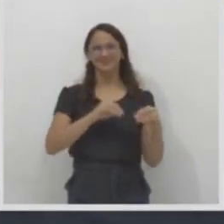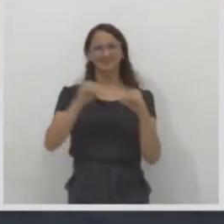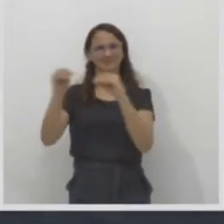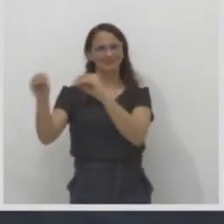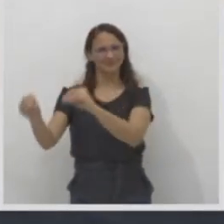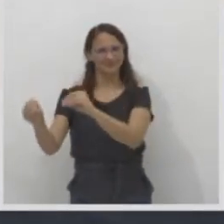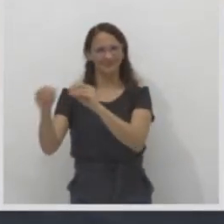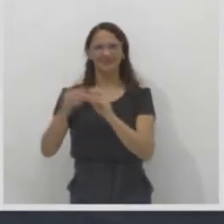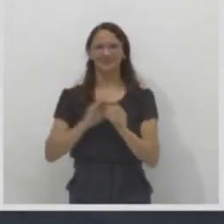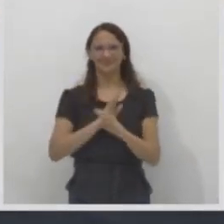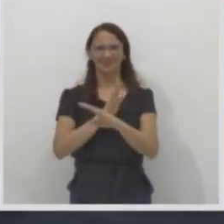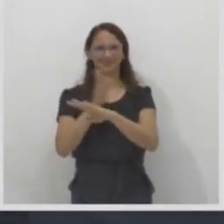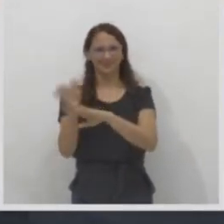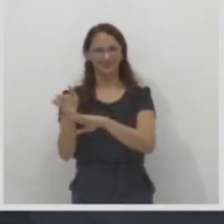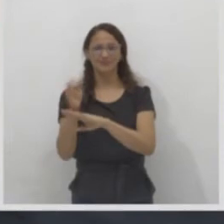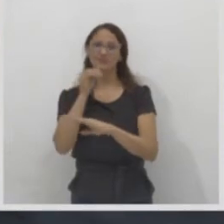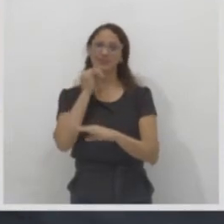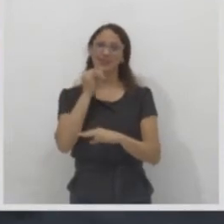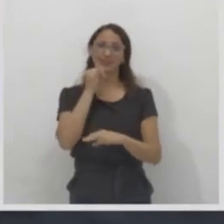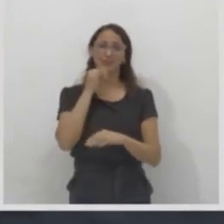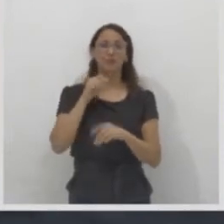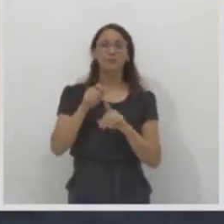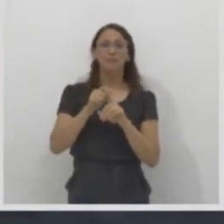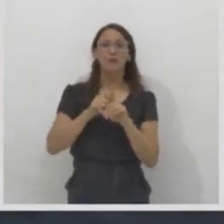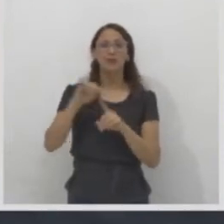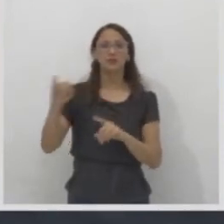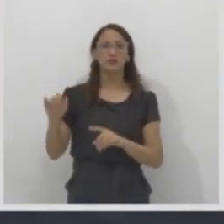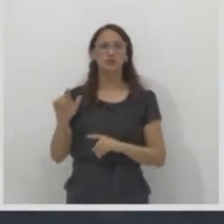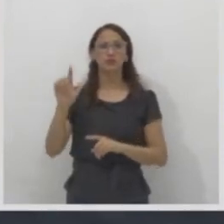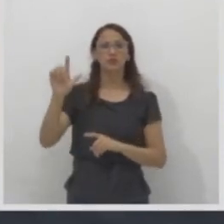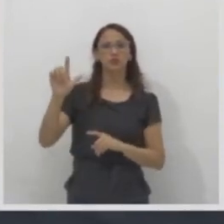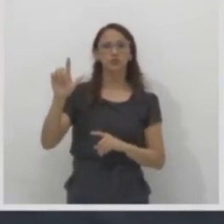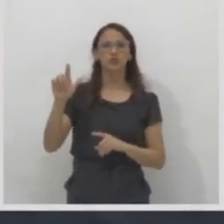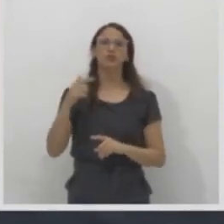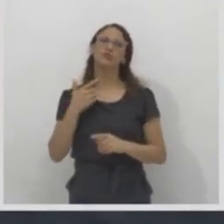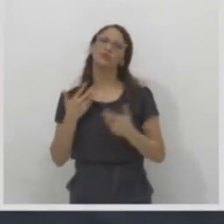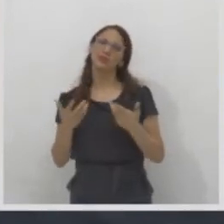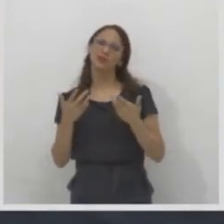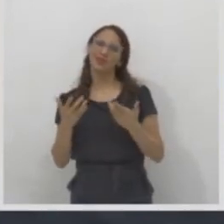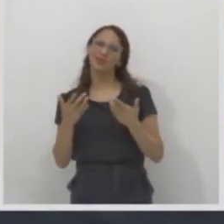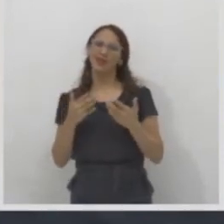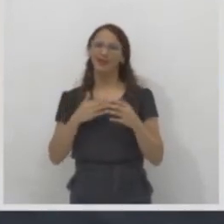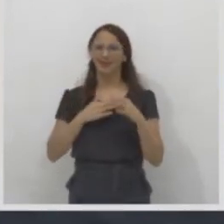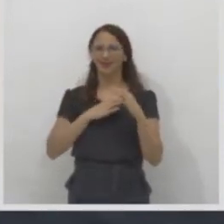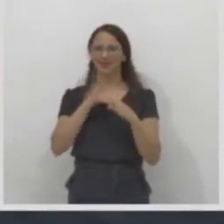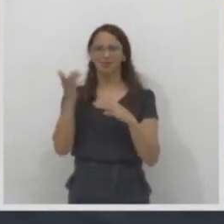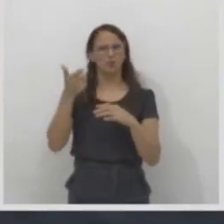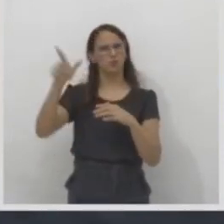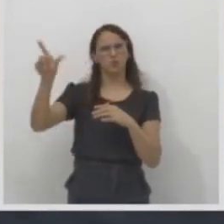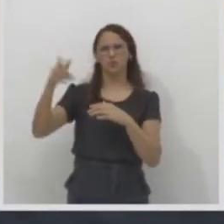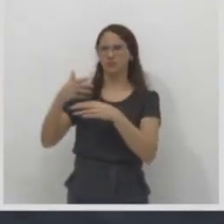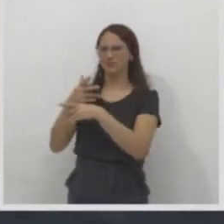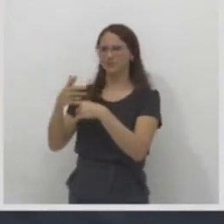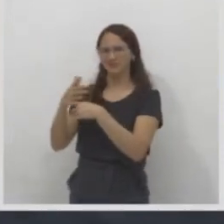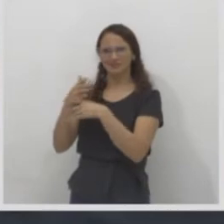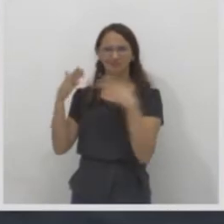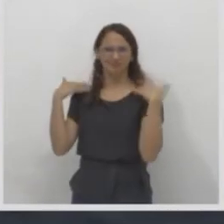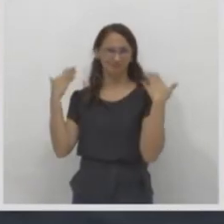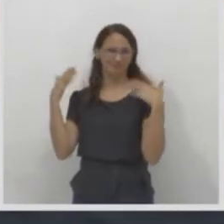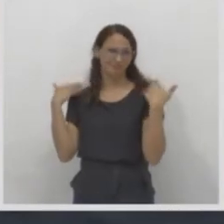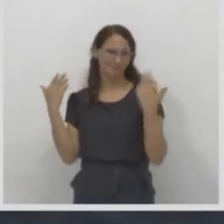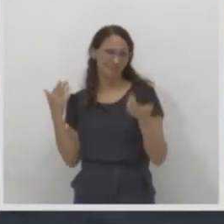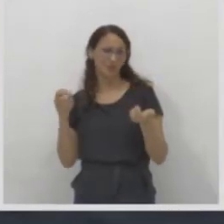em julho, você quer ir para aquele interior da sua família, você quer ir para outra cidade, para outro país,